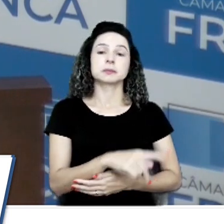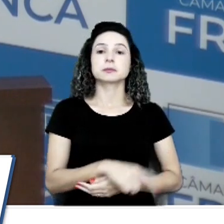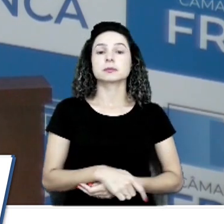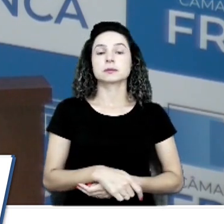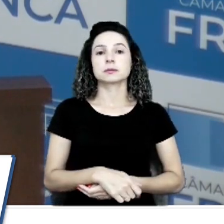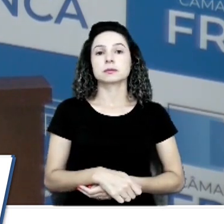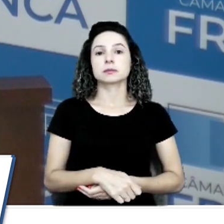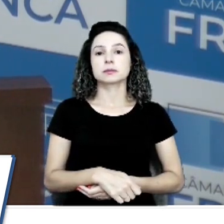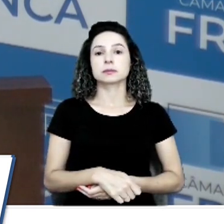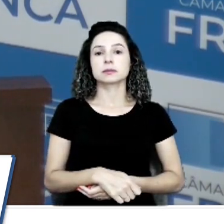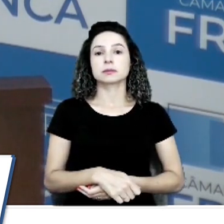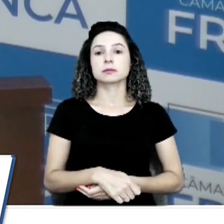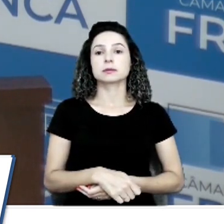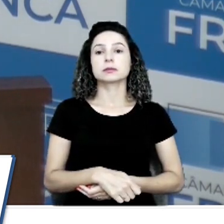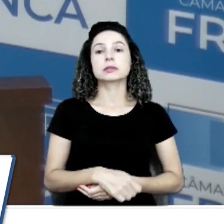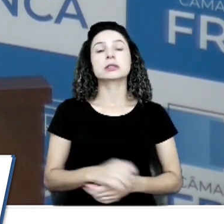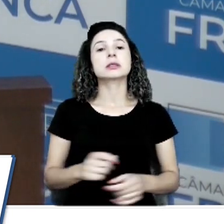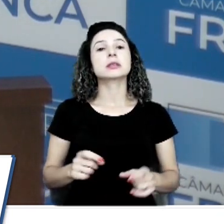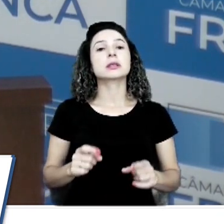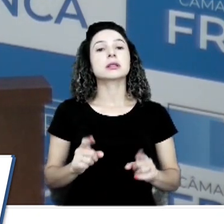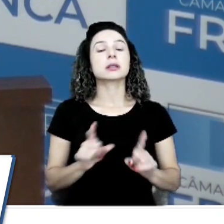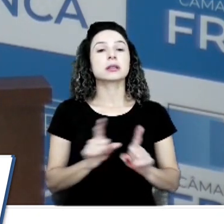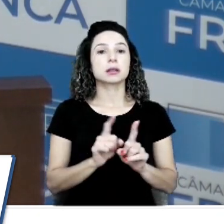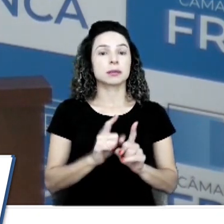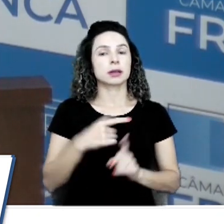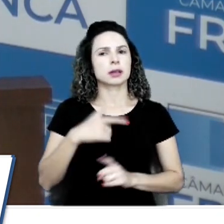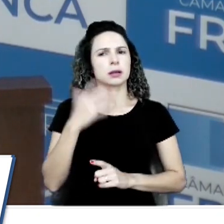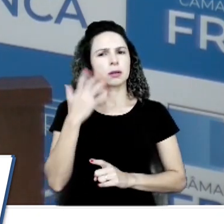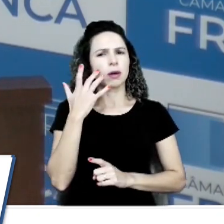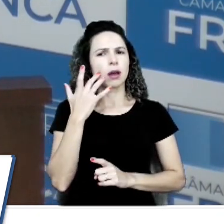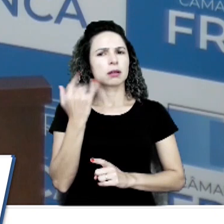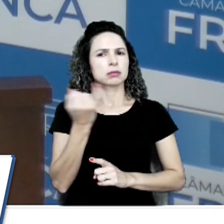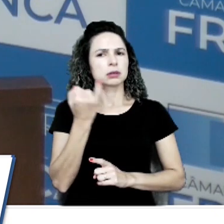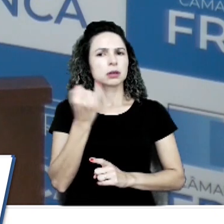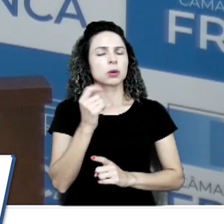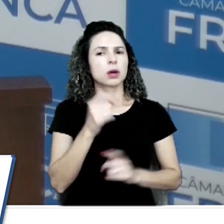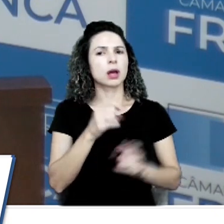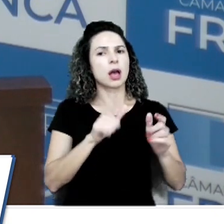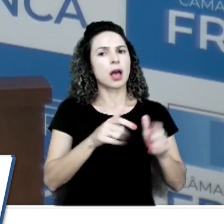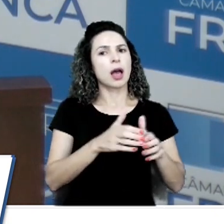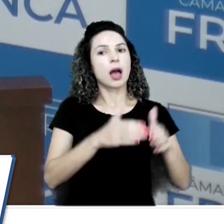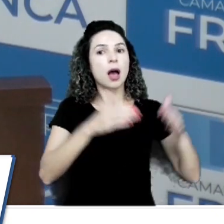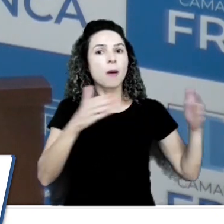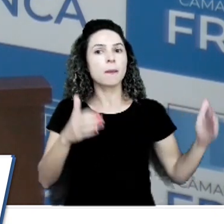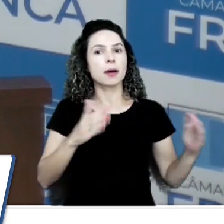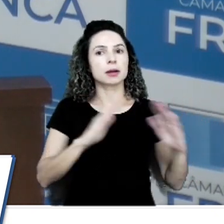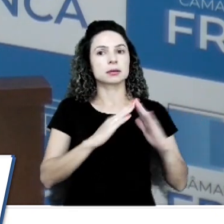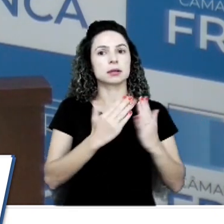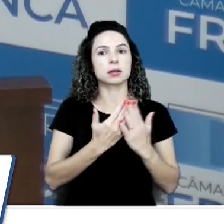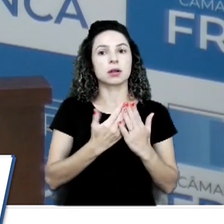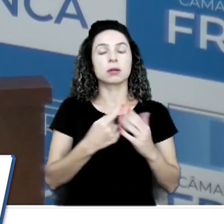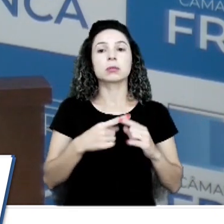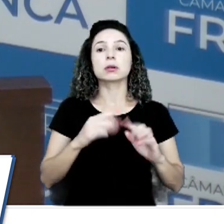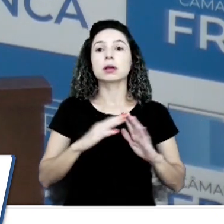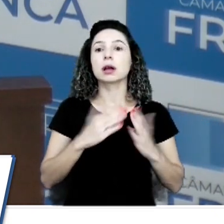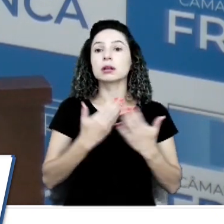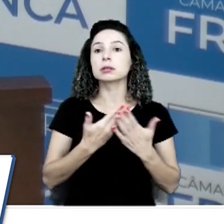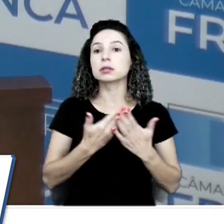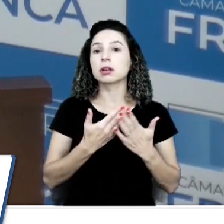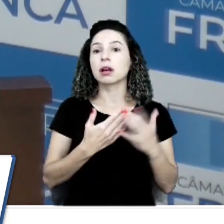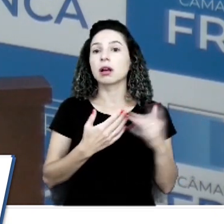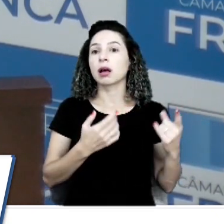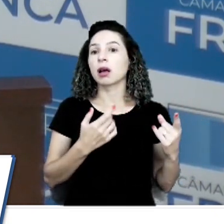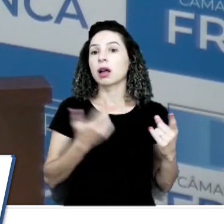Mais do que, acredito, viável é a ampliação da escola. Porque a escola lá, segundo eu estive